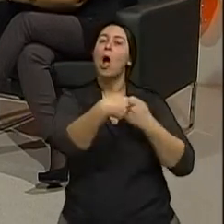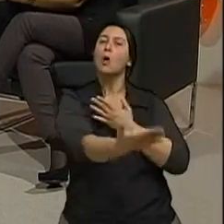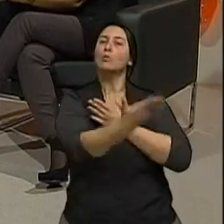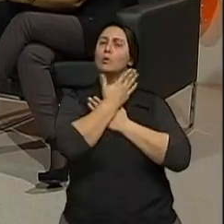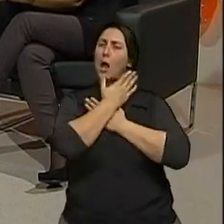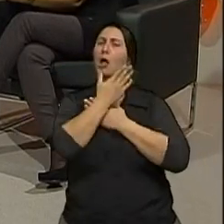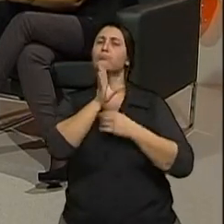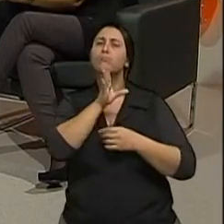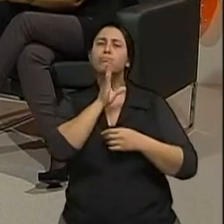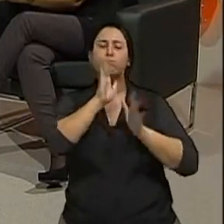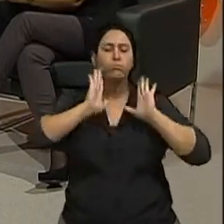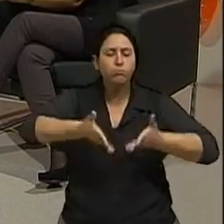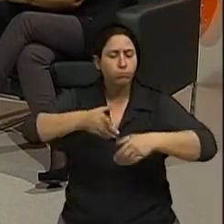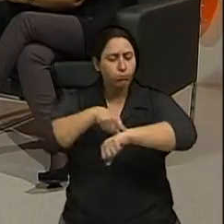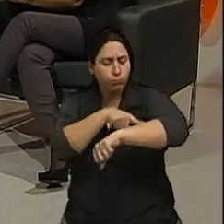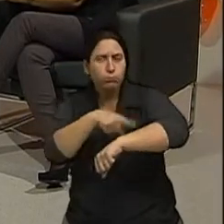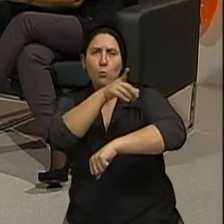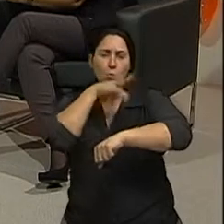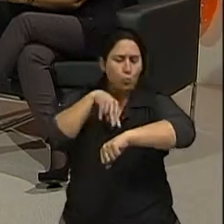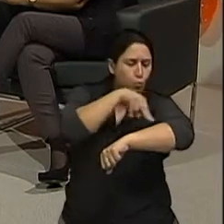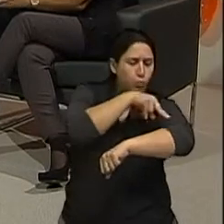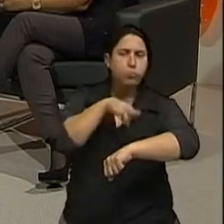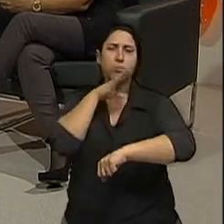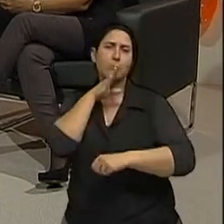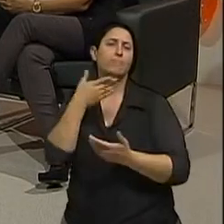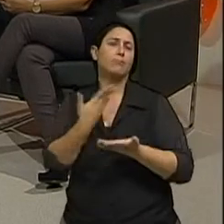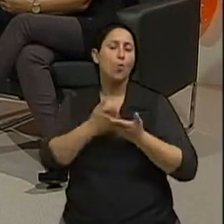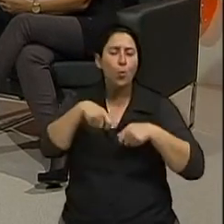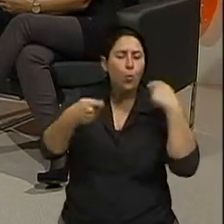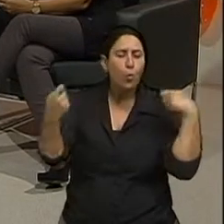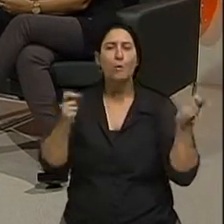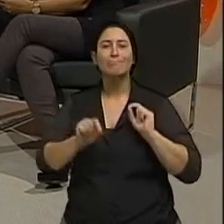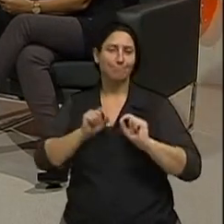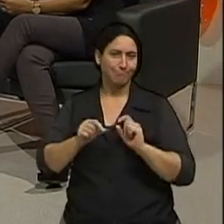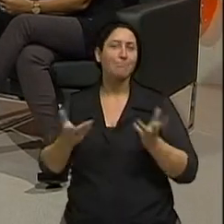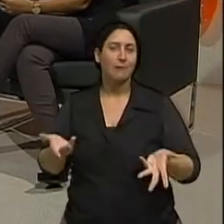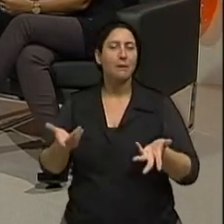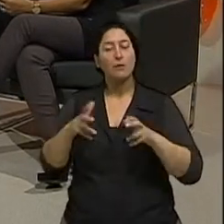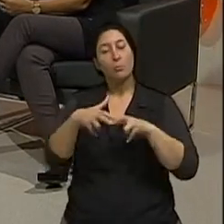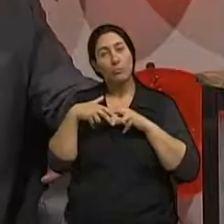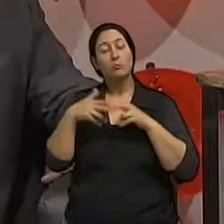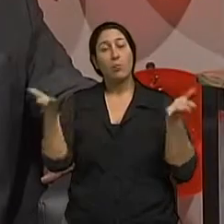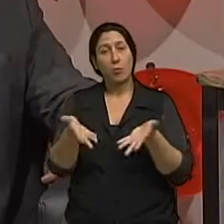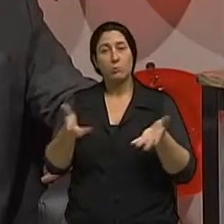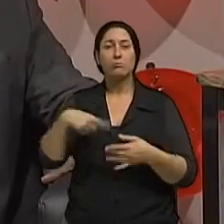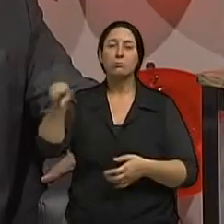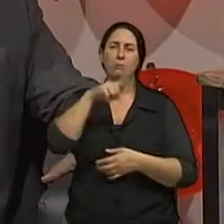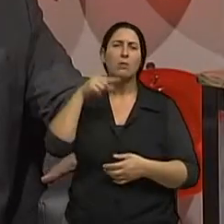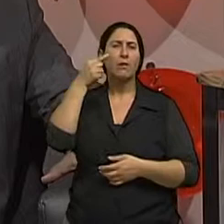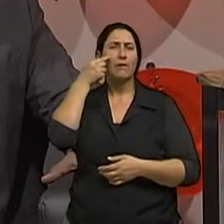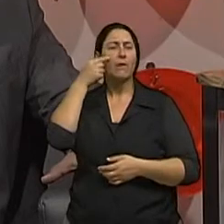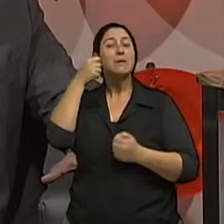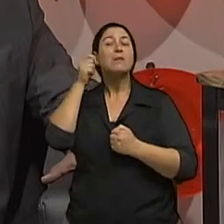ver o que se faz ali? Seria isso? Exatamente. O que se faz nesse momento é tentar identificar lesões